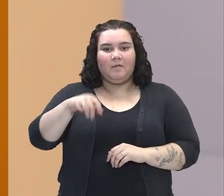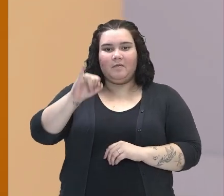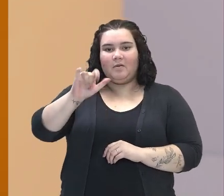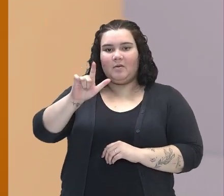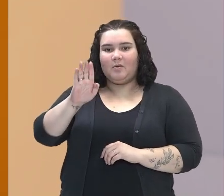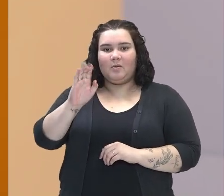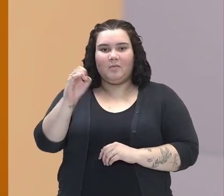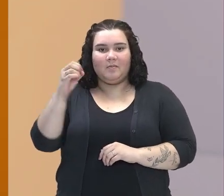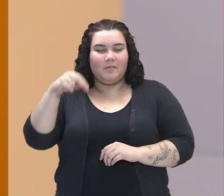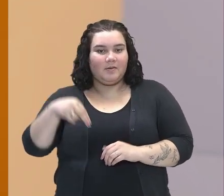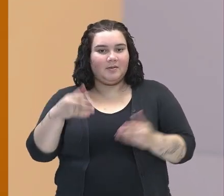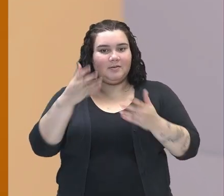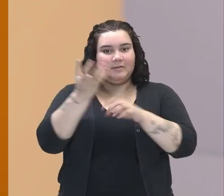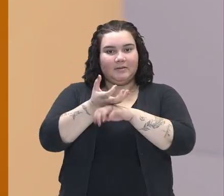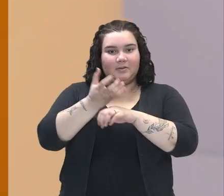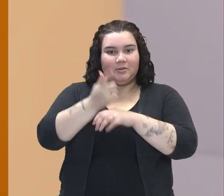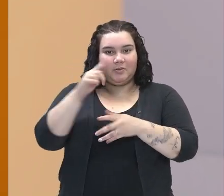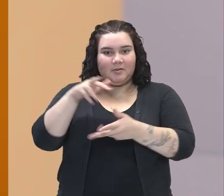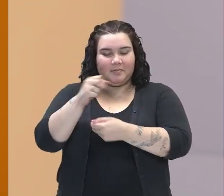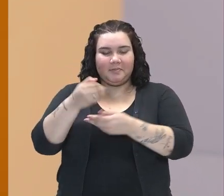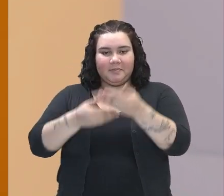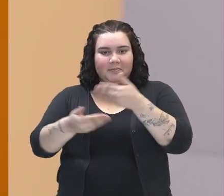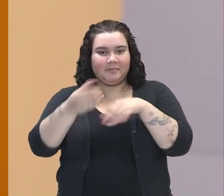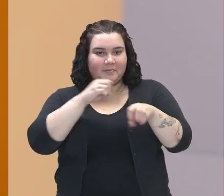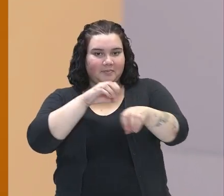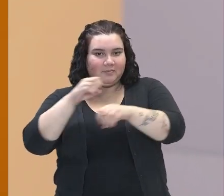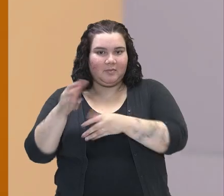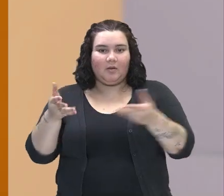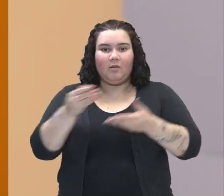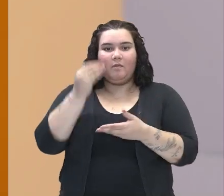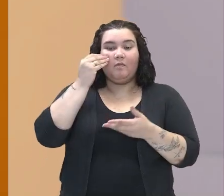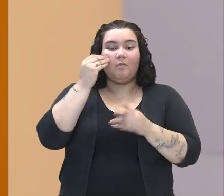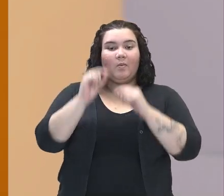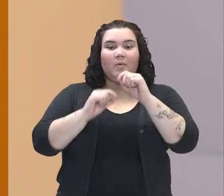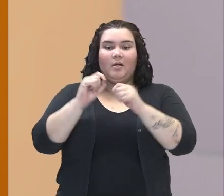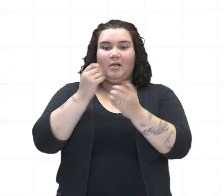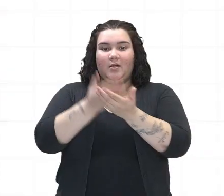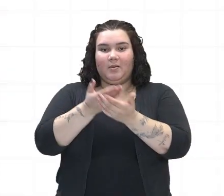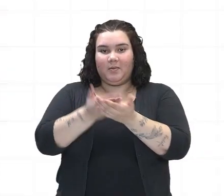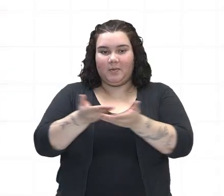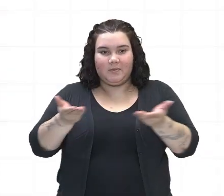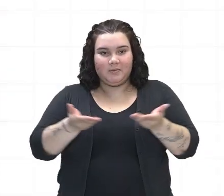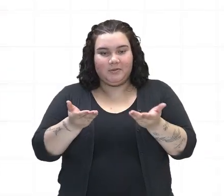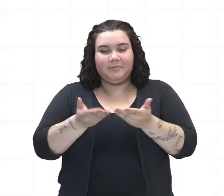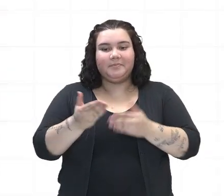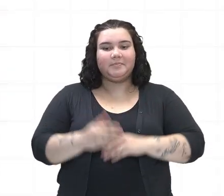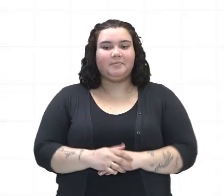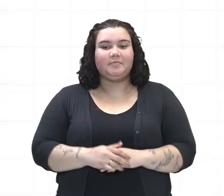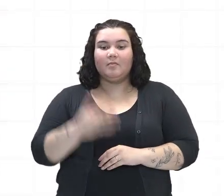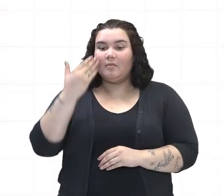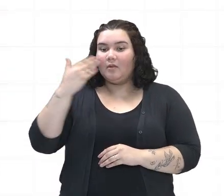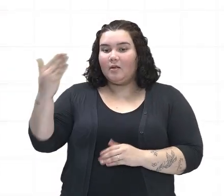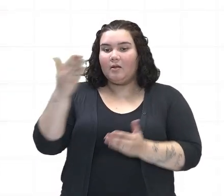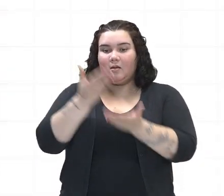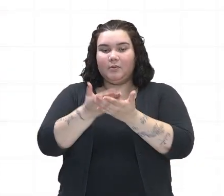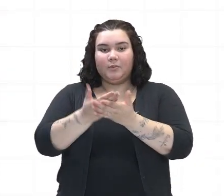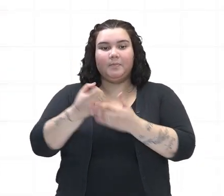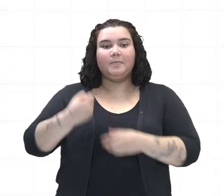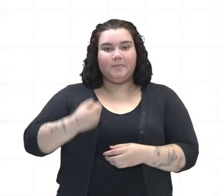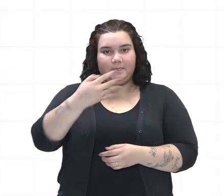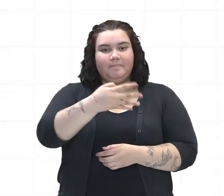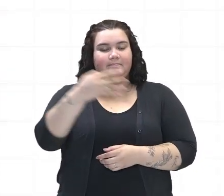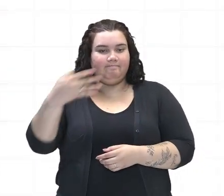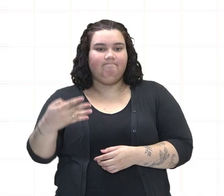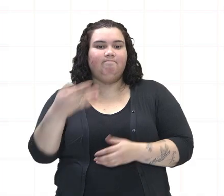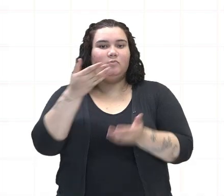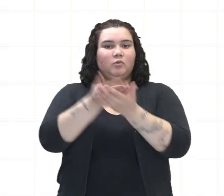Geografia, e eu vou prosseguir com as nossas atividades. Vamos verificar o que nós temos para a presente aula. Estamos na aula de número 44, onde a gente